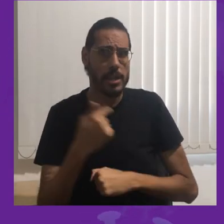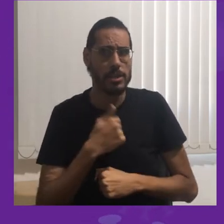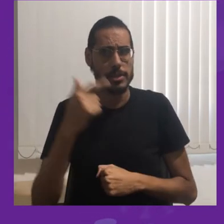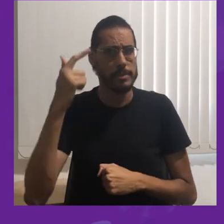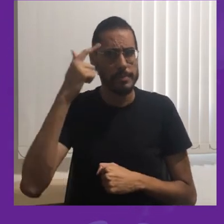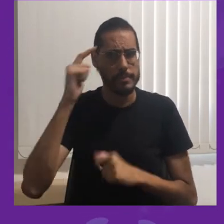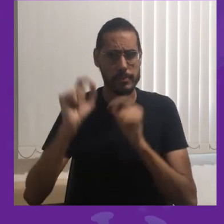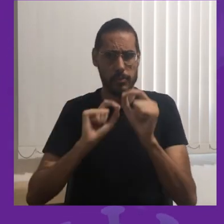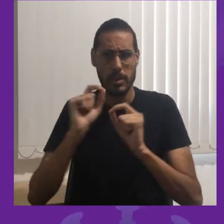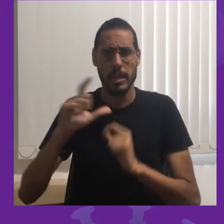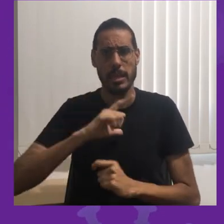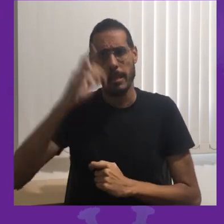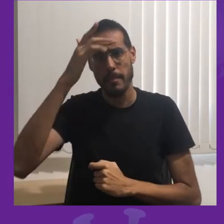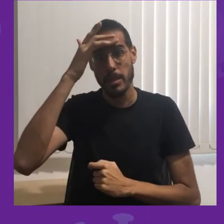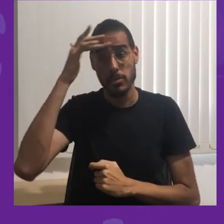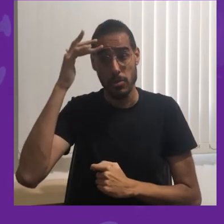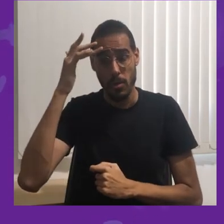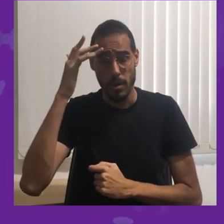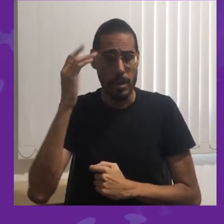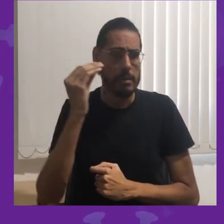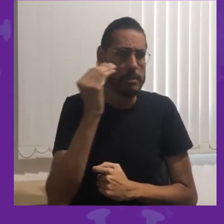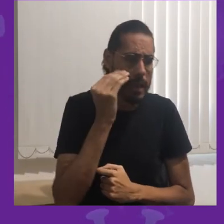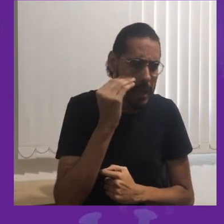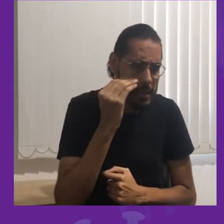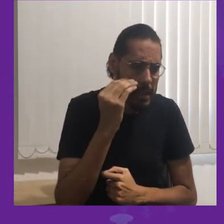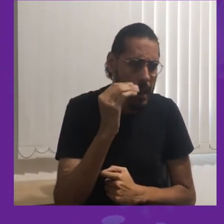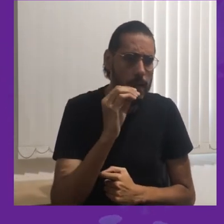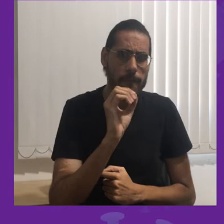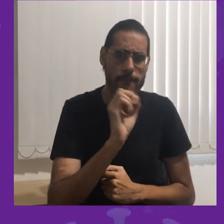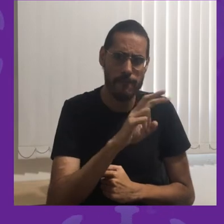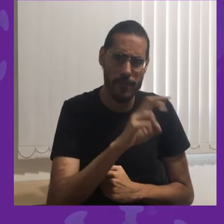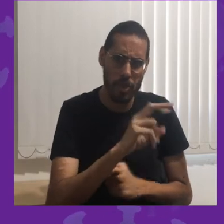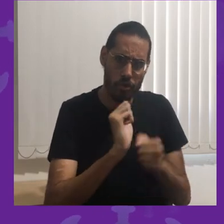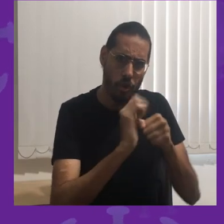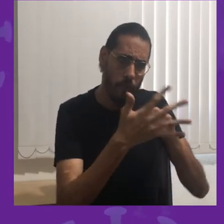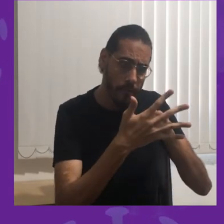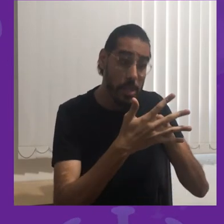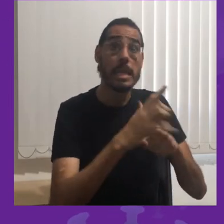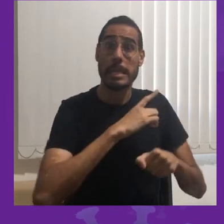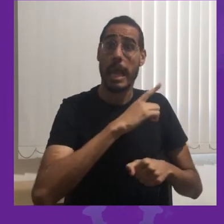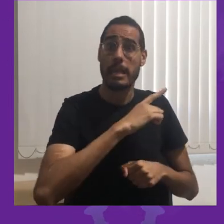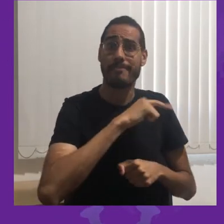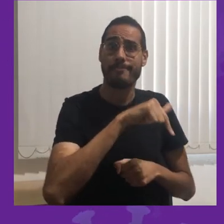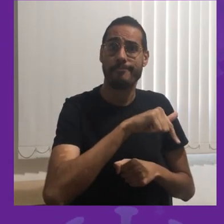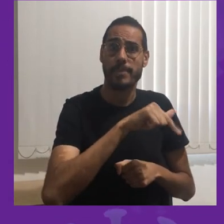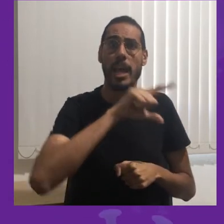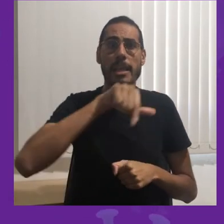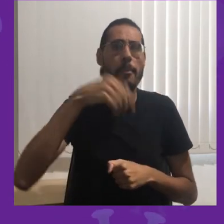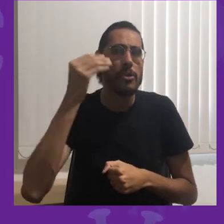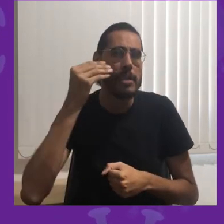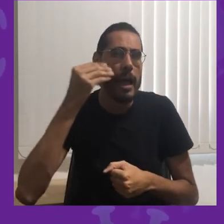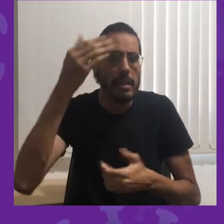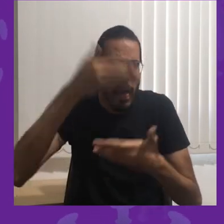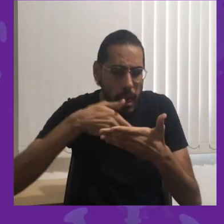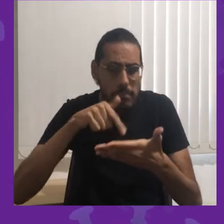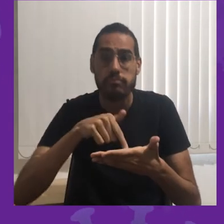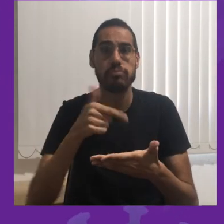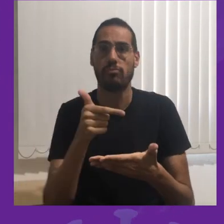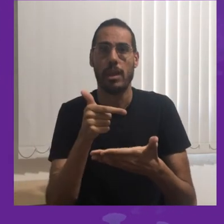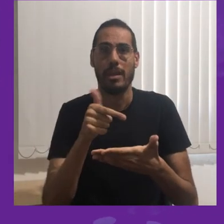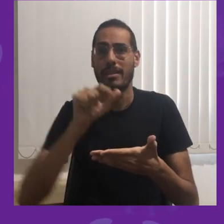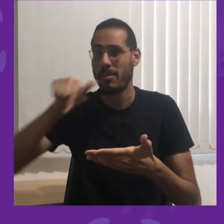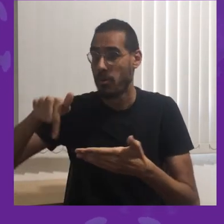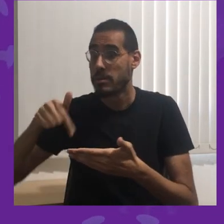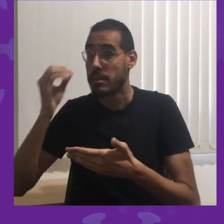Tem pessoas que fazem o exame para ver se está com vírus, dá positivo, depois ela faz o exame de novo, dá negativo, depois ela